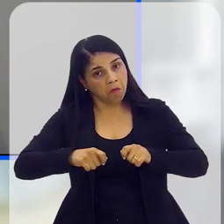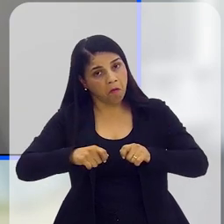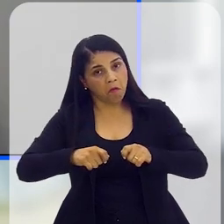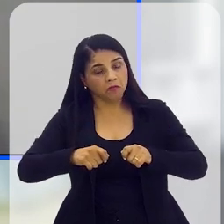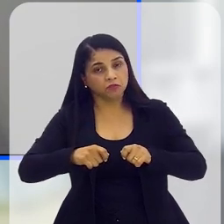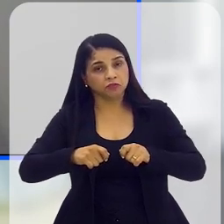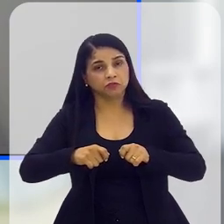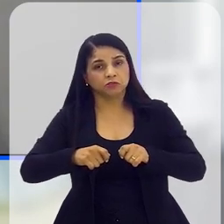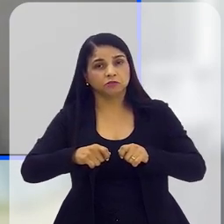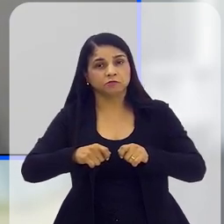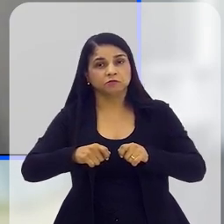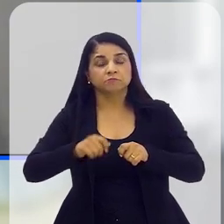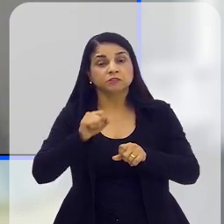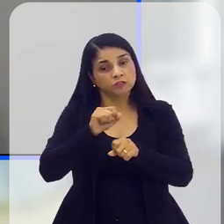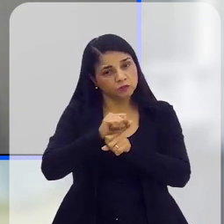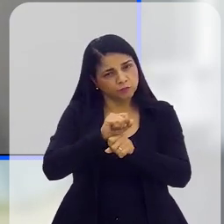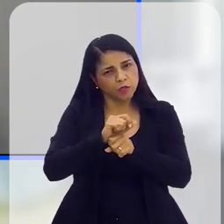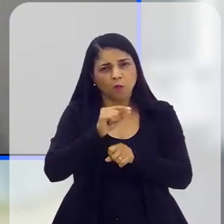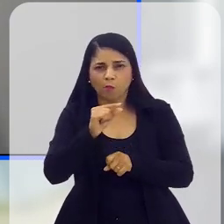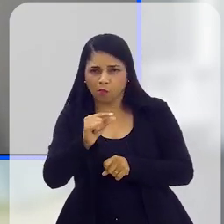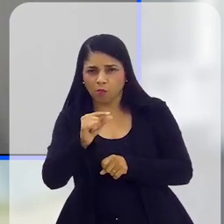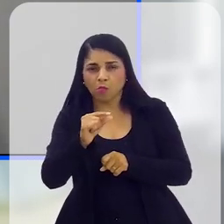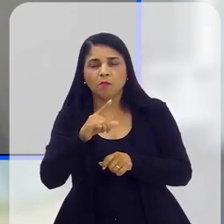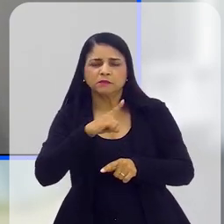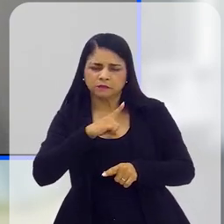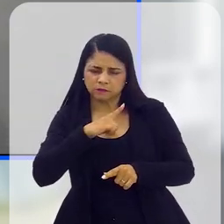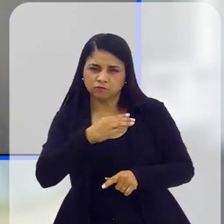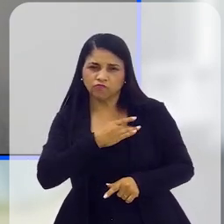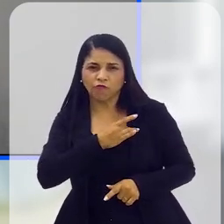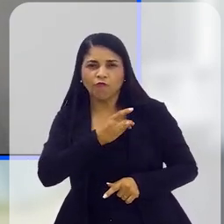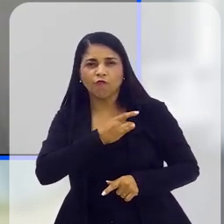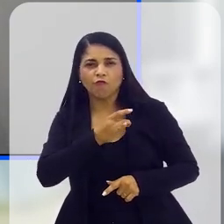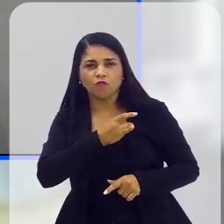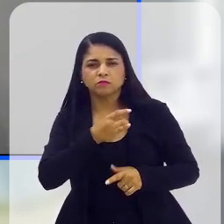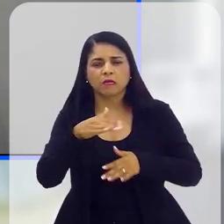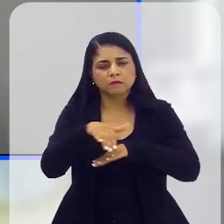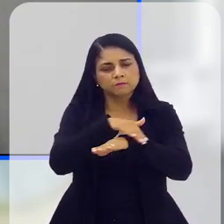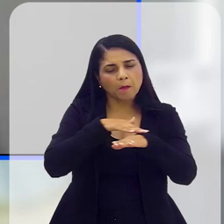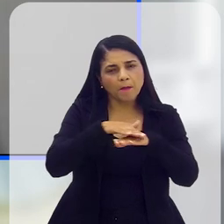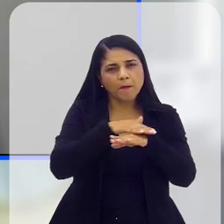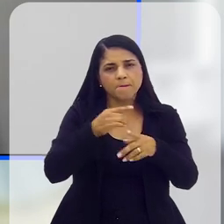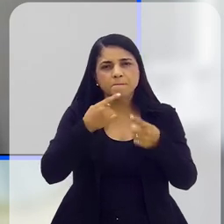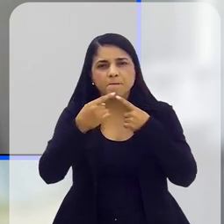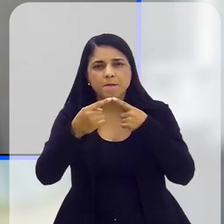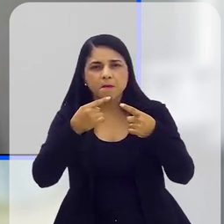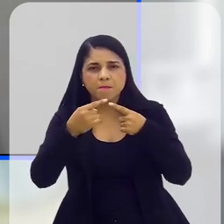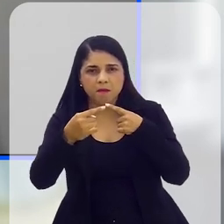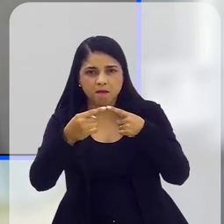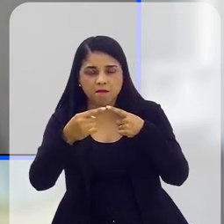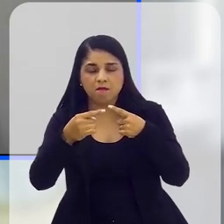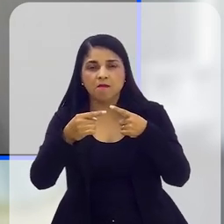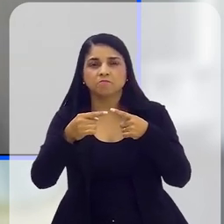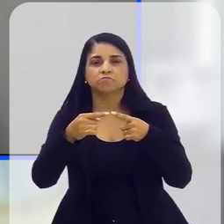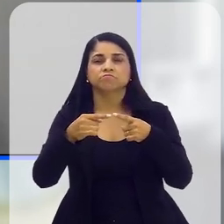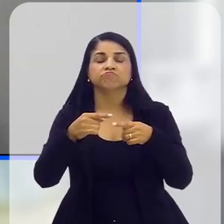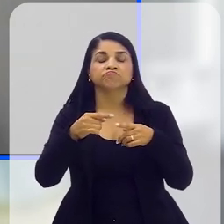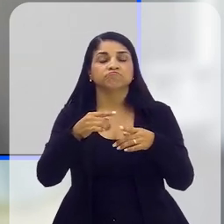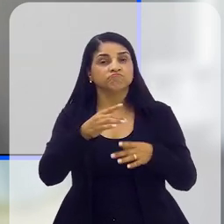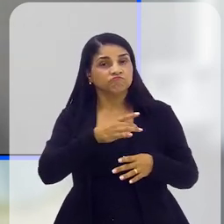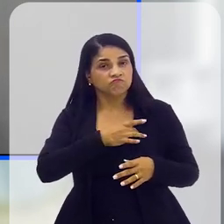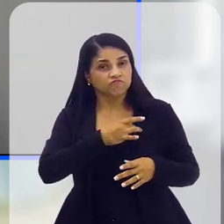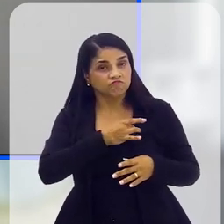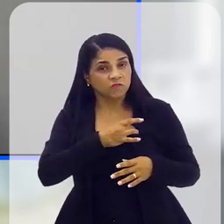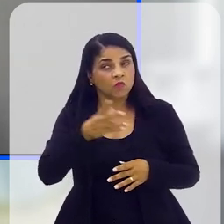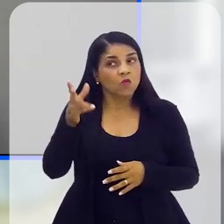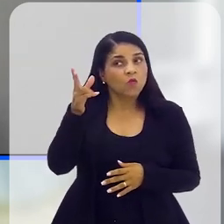espera, mas sempre vai ter um voluntário para conversar com a pessoa. A gente está ali para